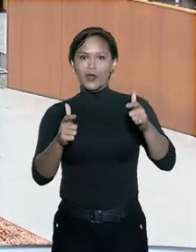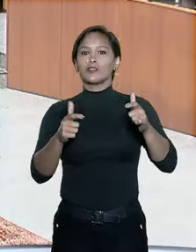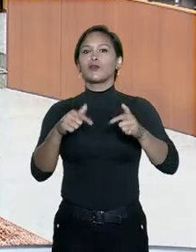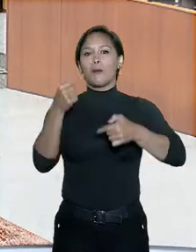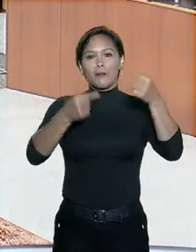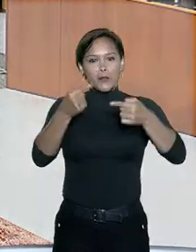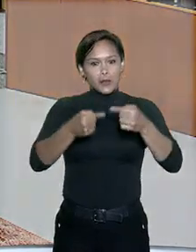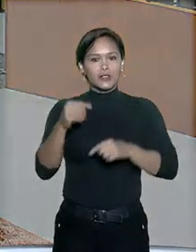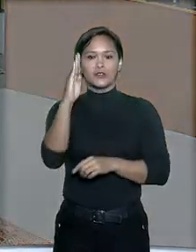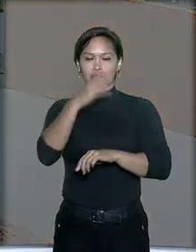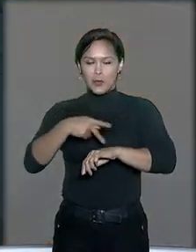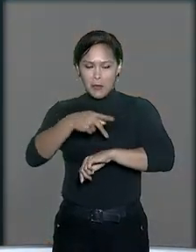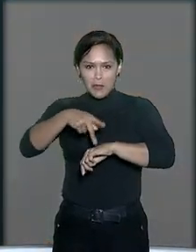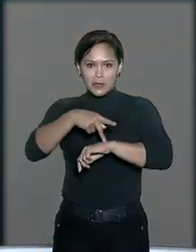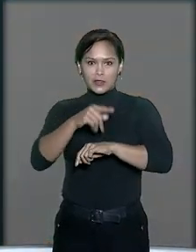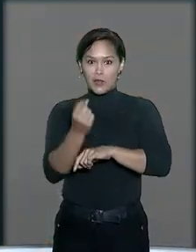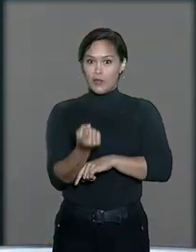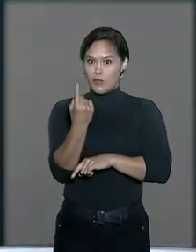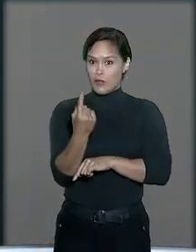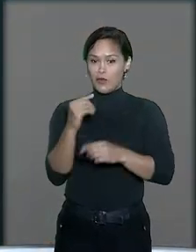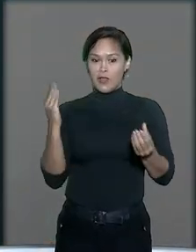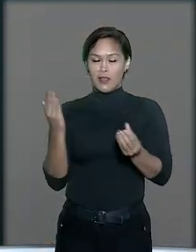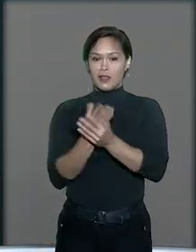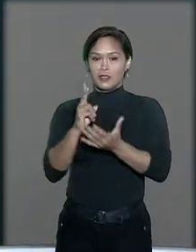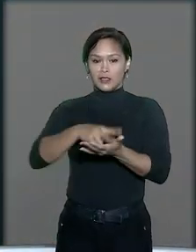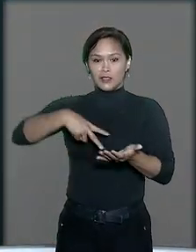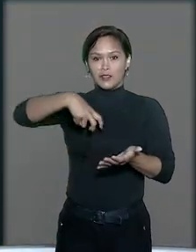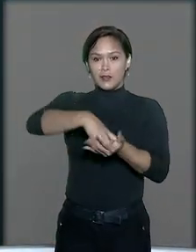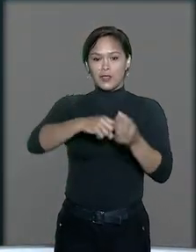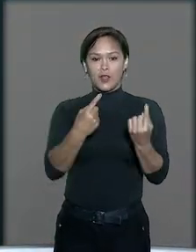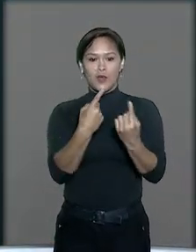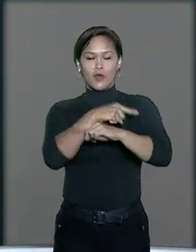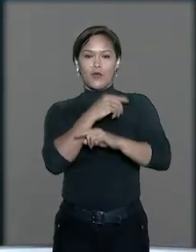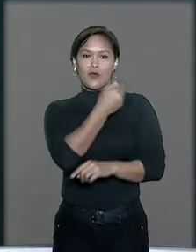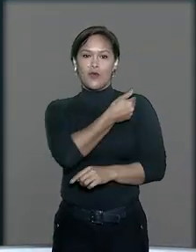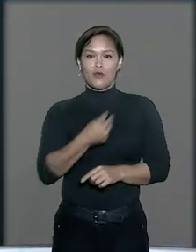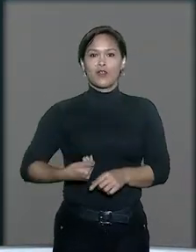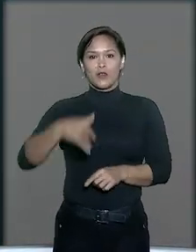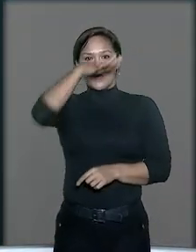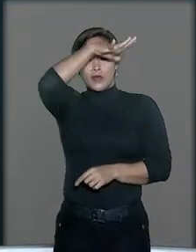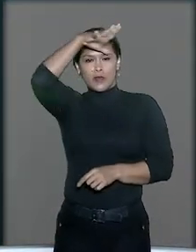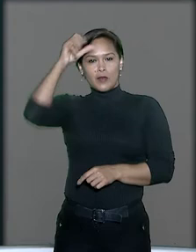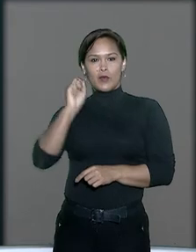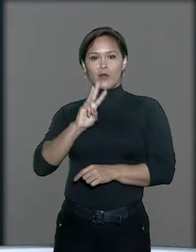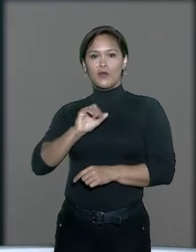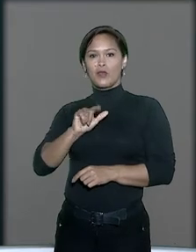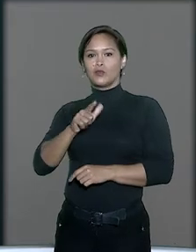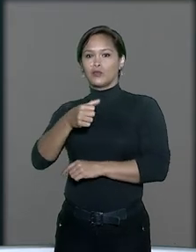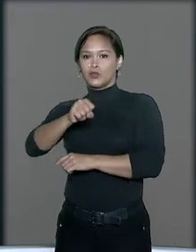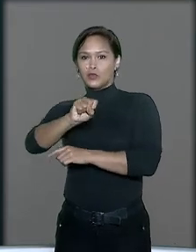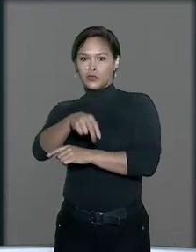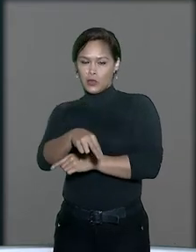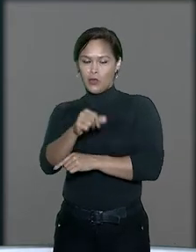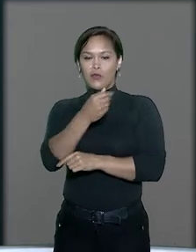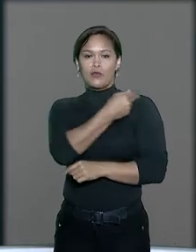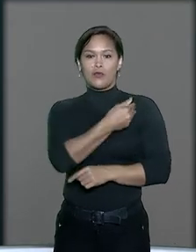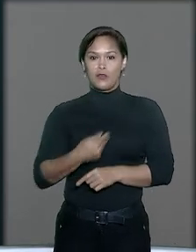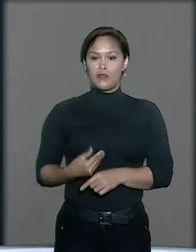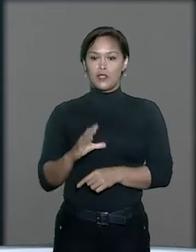repercussão no cenário político nacional. Um deles é a ação penal instaurada contra o governador do Amazonas, Wilson Lima, o governador